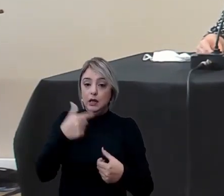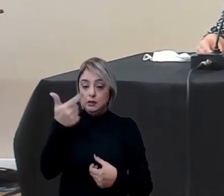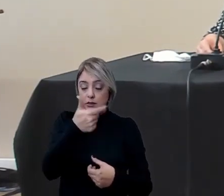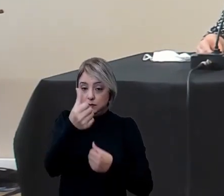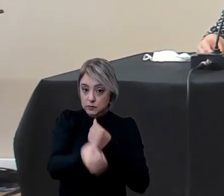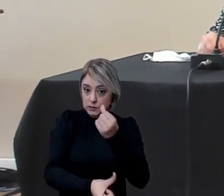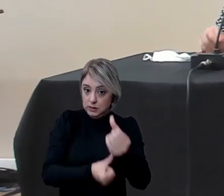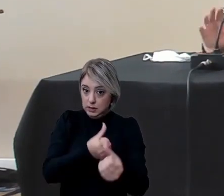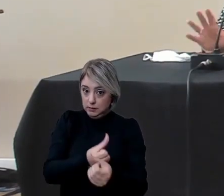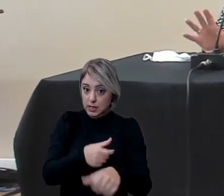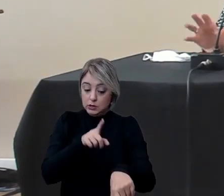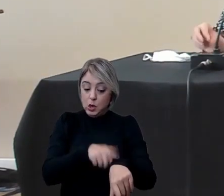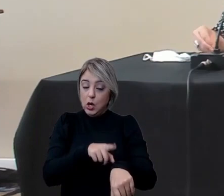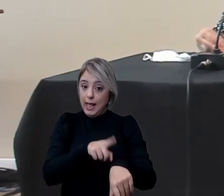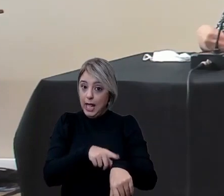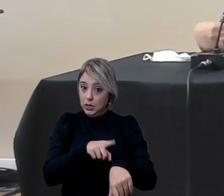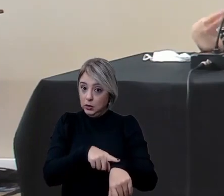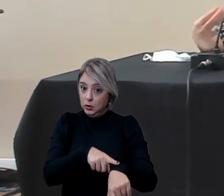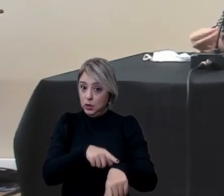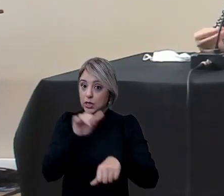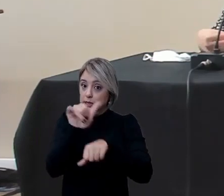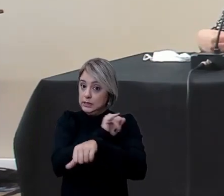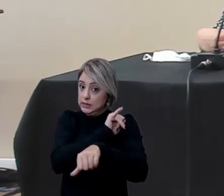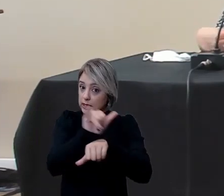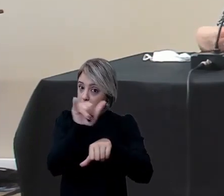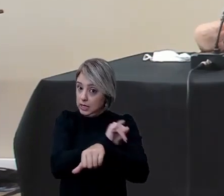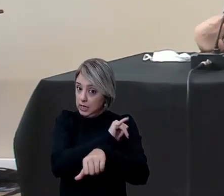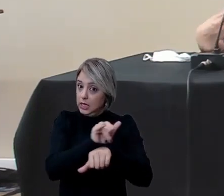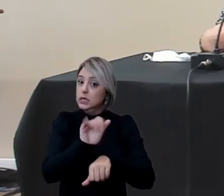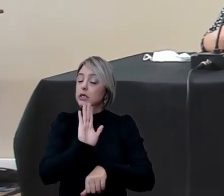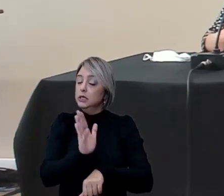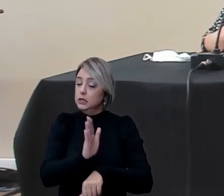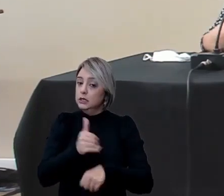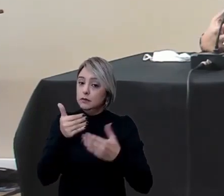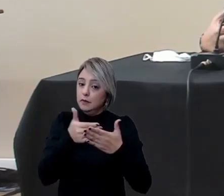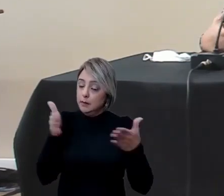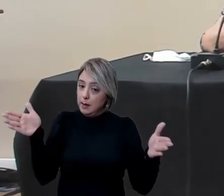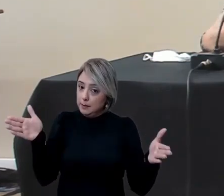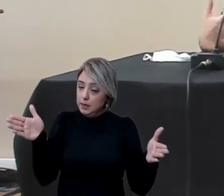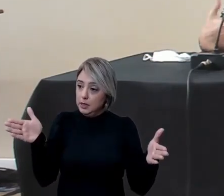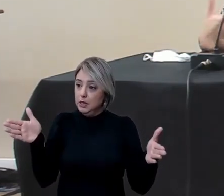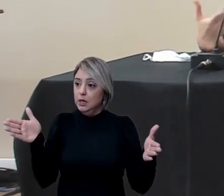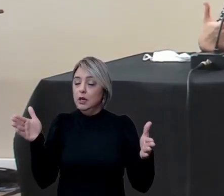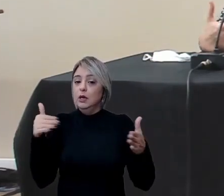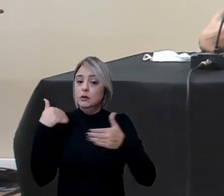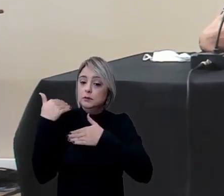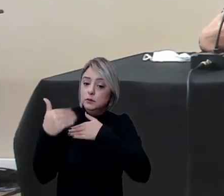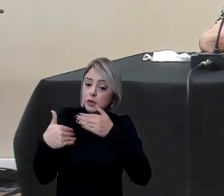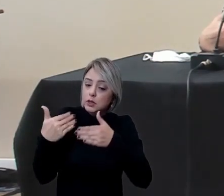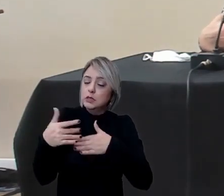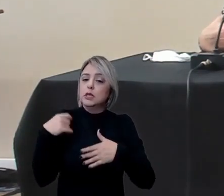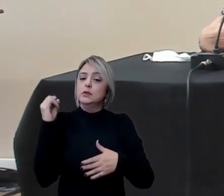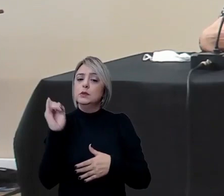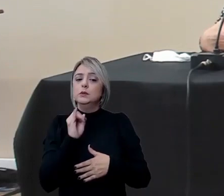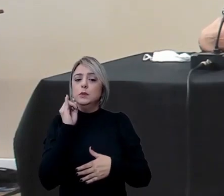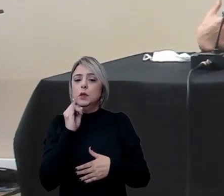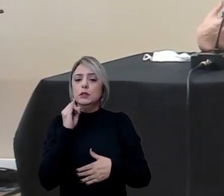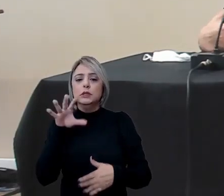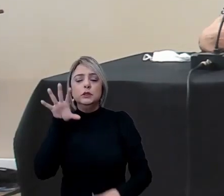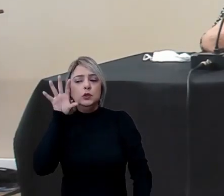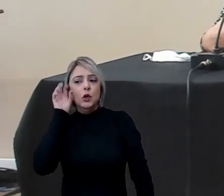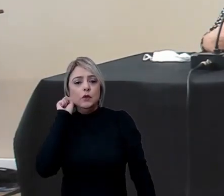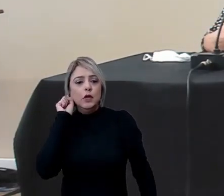semestre horários estratégias isso a gente vai abrir um processo importante de